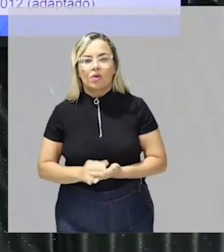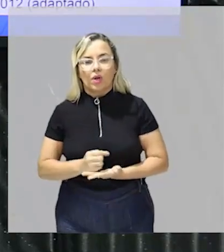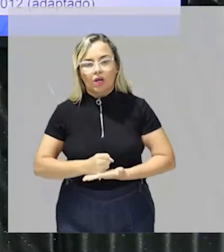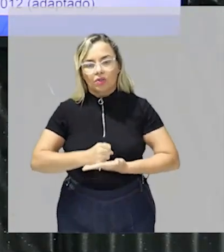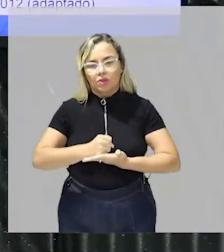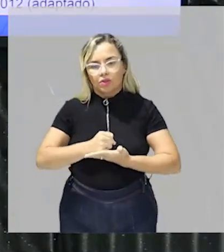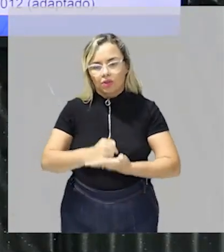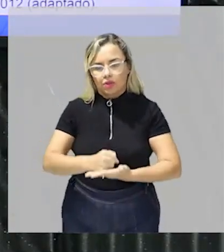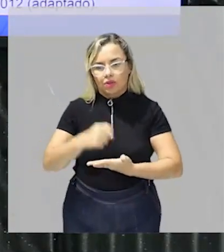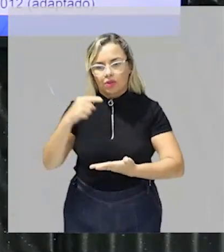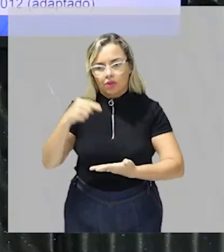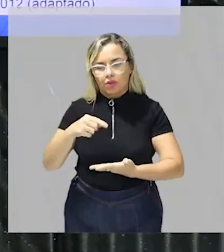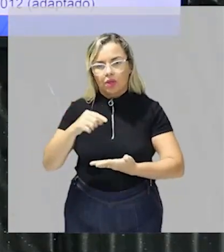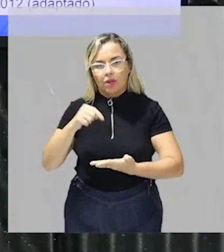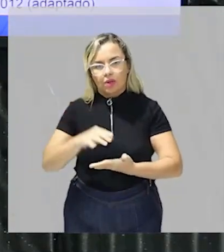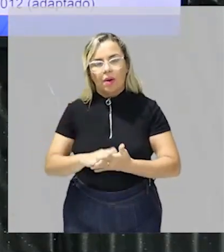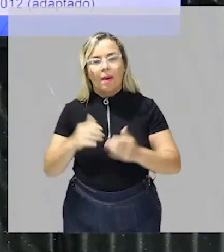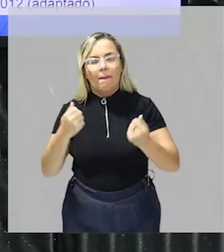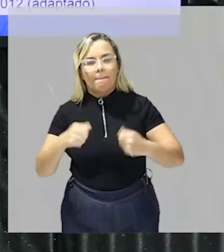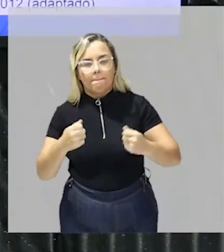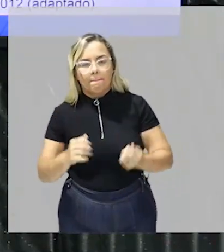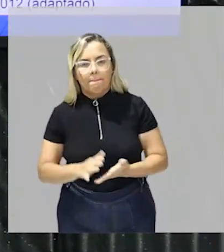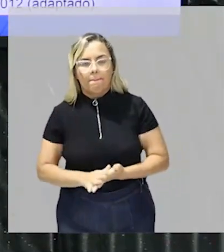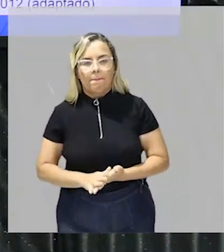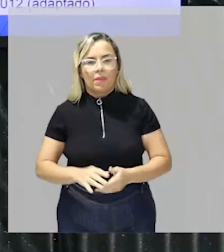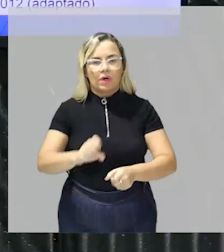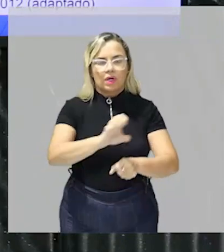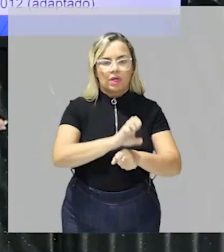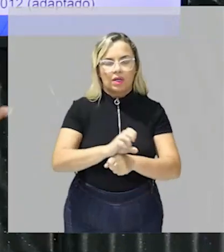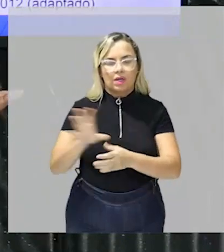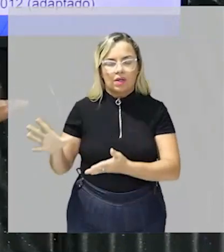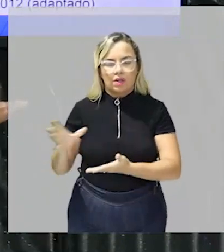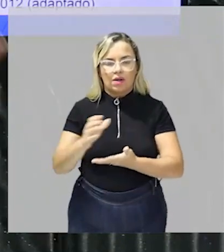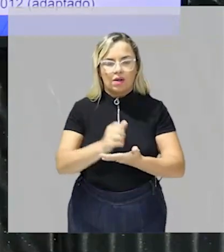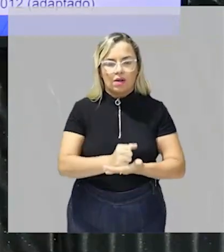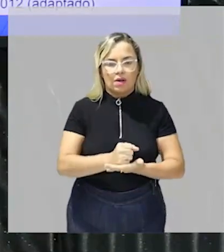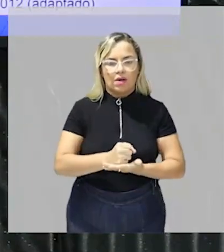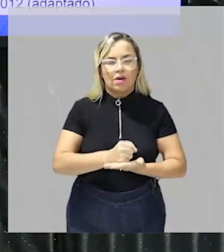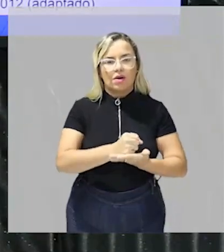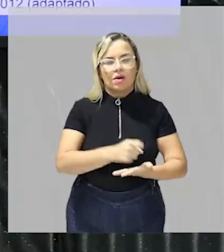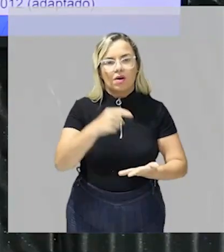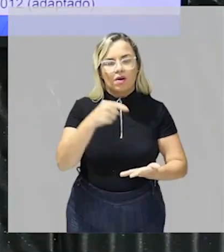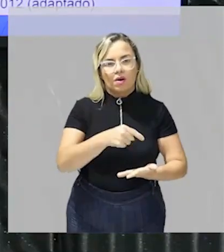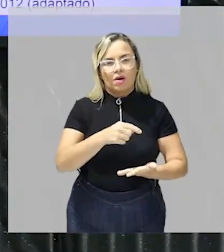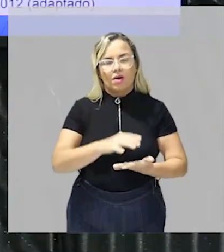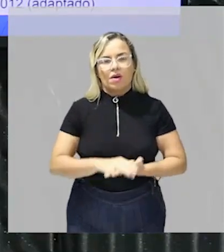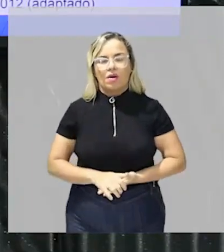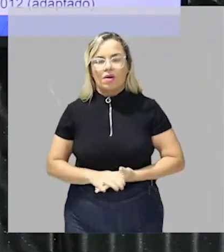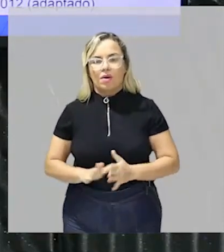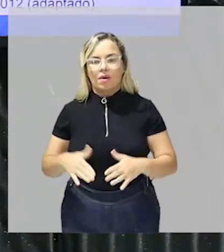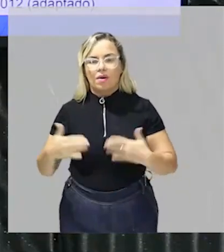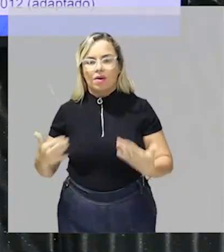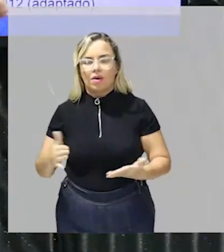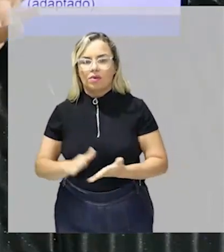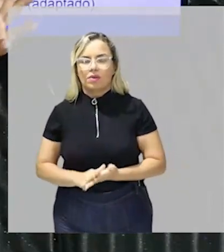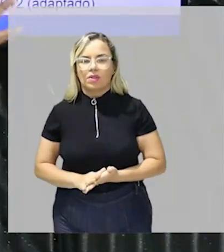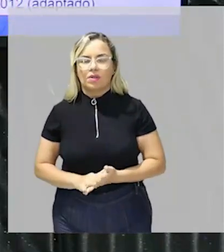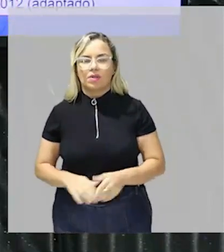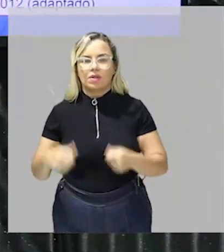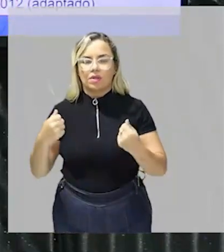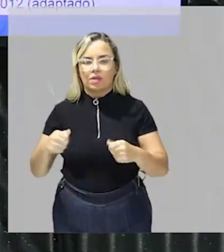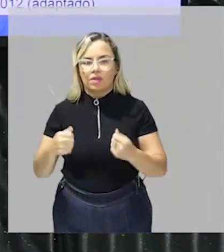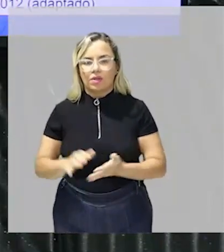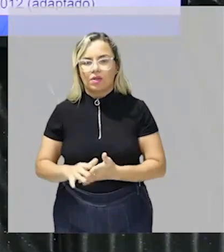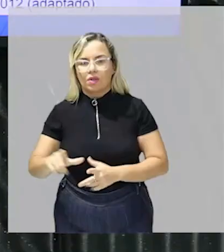então o Estado recolhe o imposto mas se você não marca a instituição então o Estado vai decidir